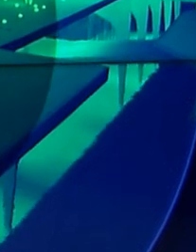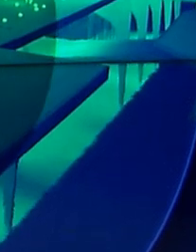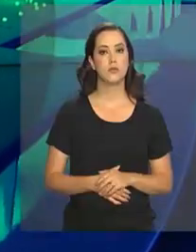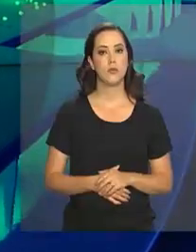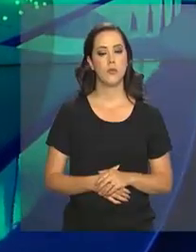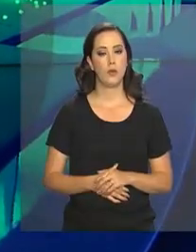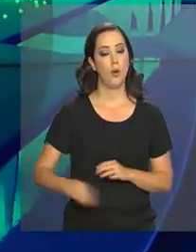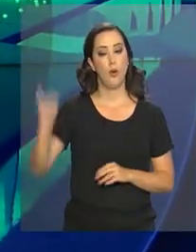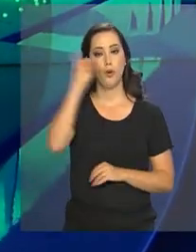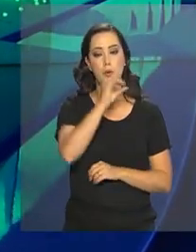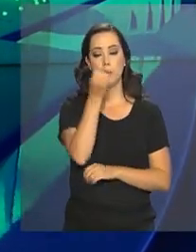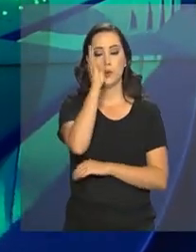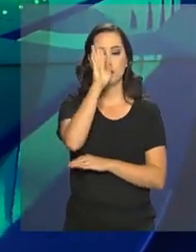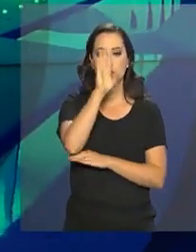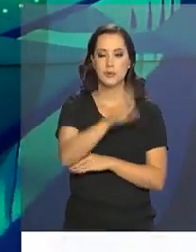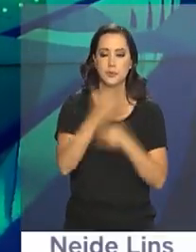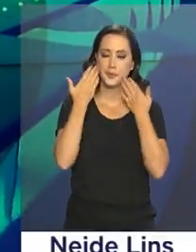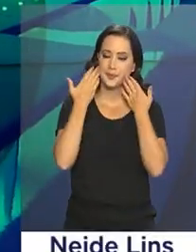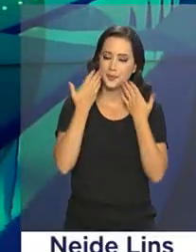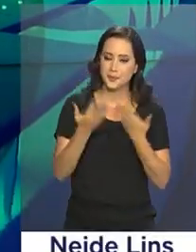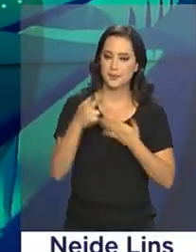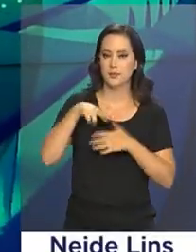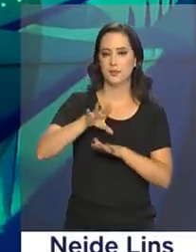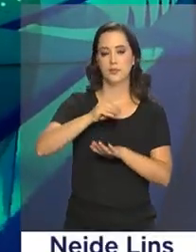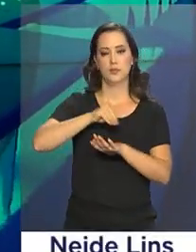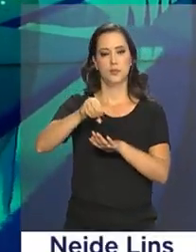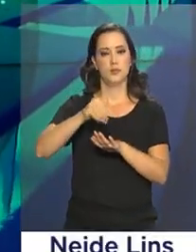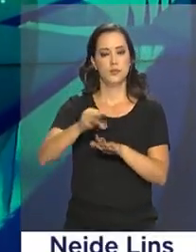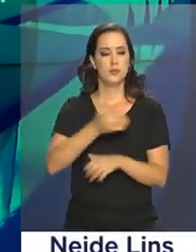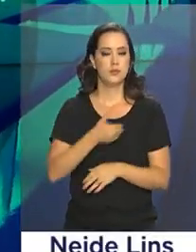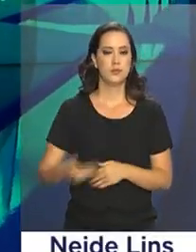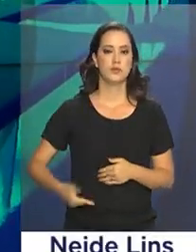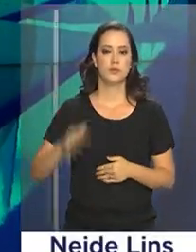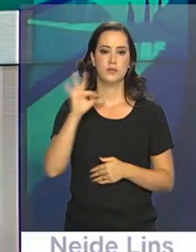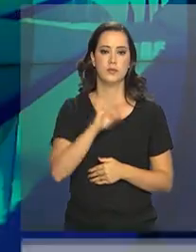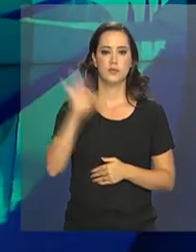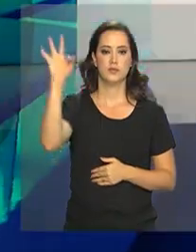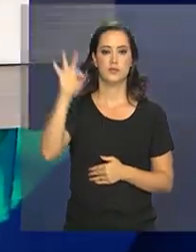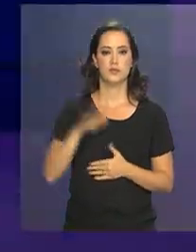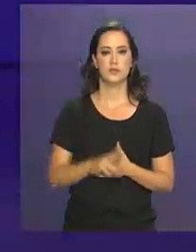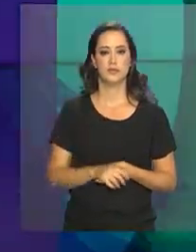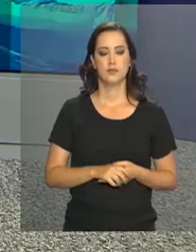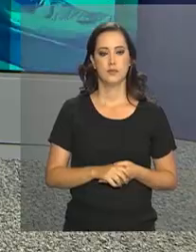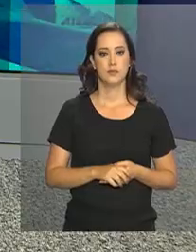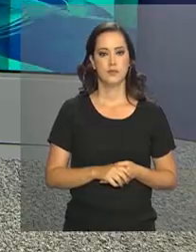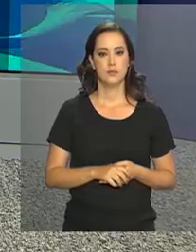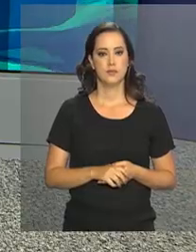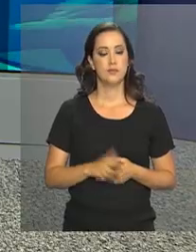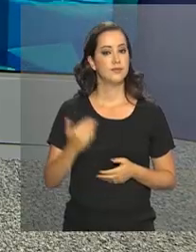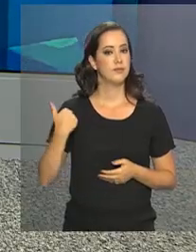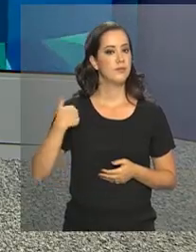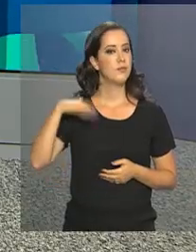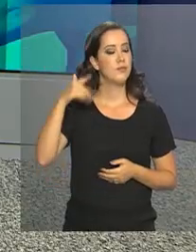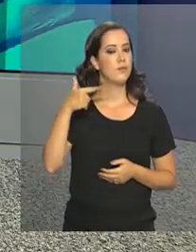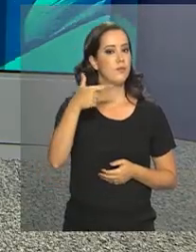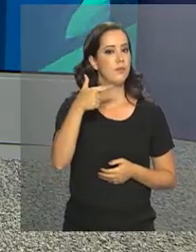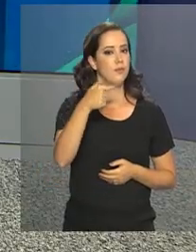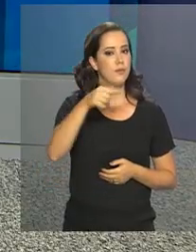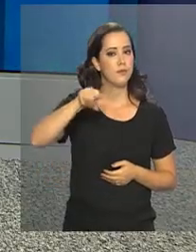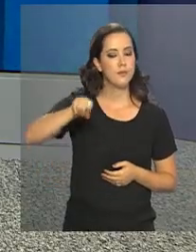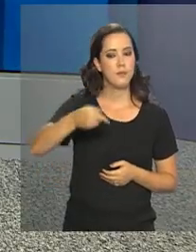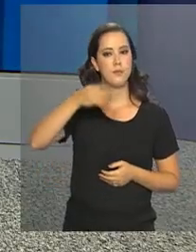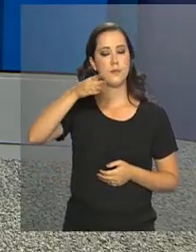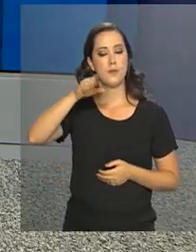Olá, boa tarde. Começa agora o repórter NBR com as notícias do governo federal. Mais de 27 mil